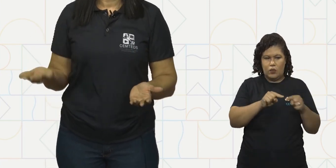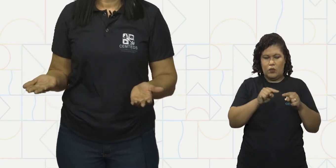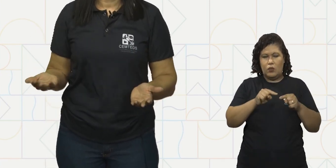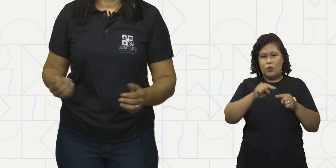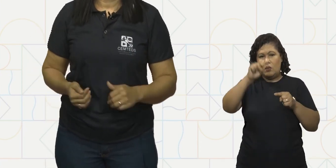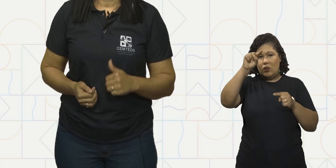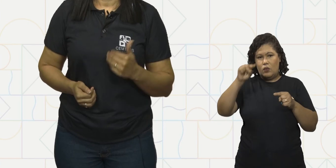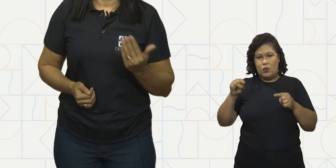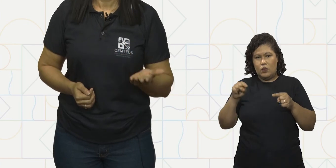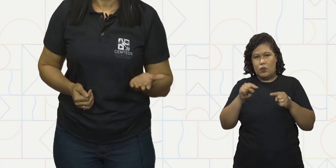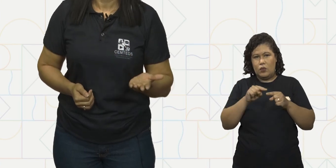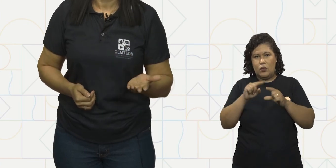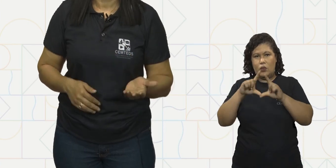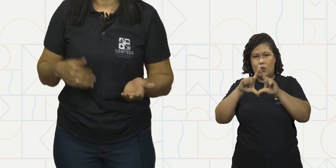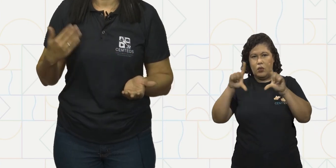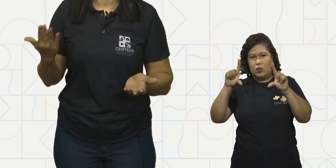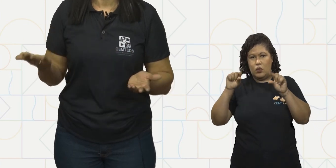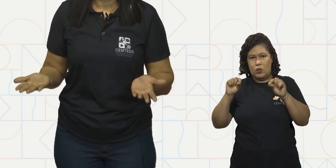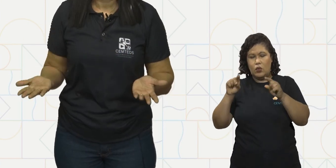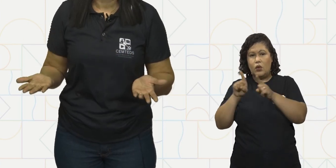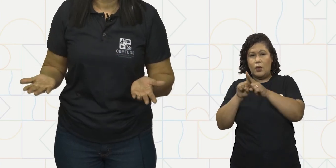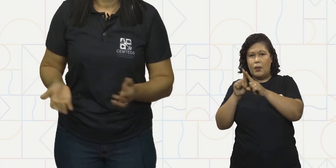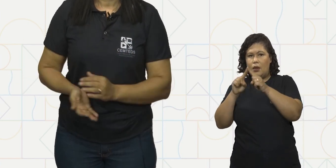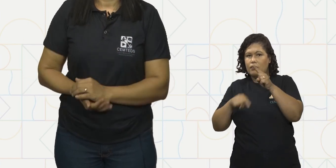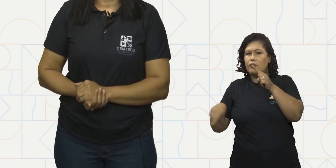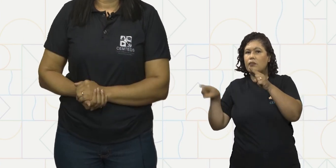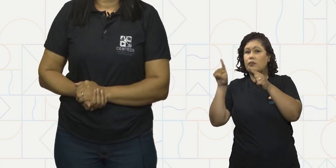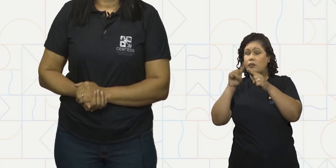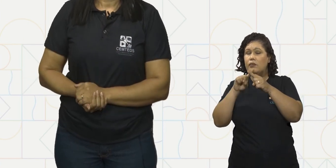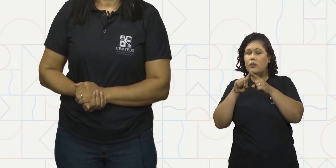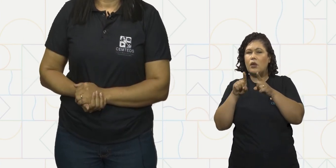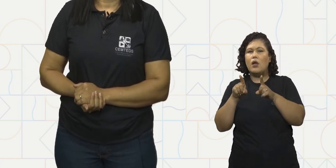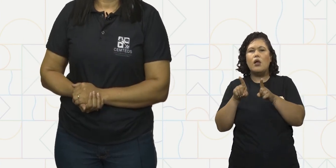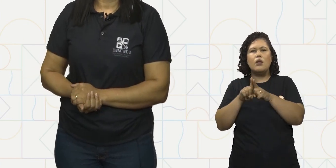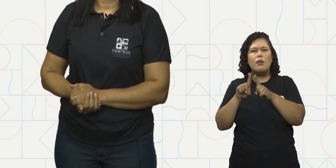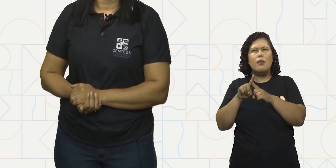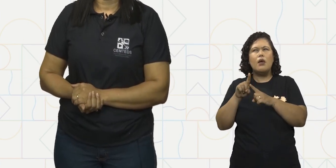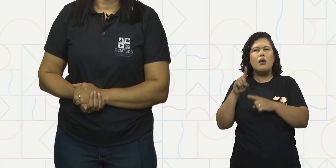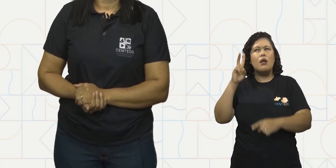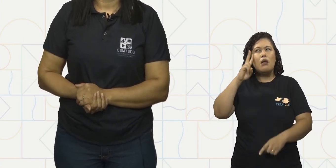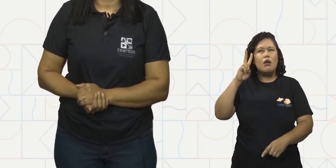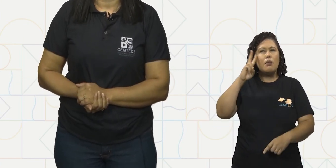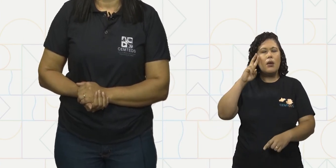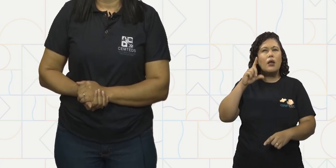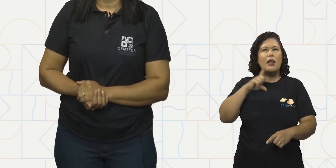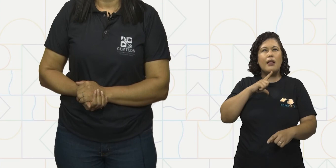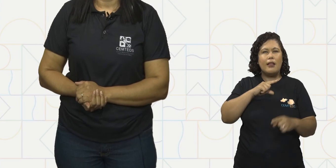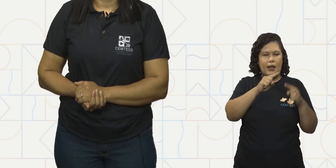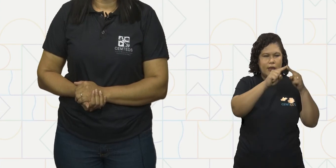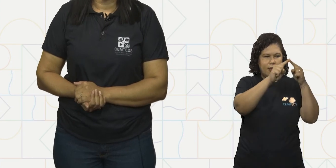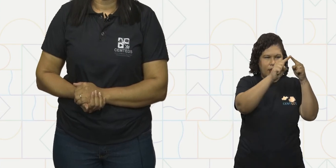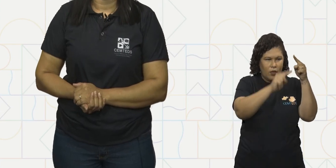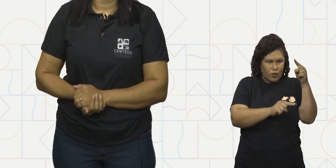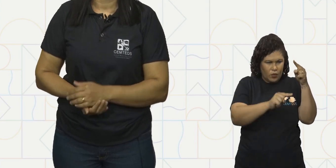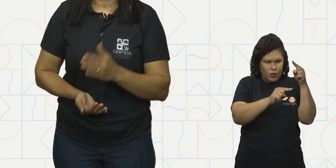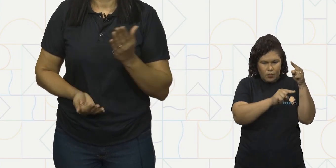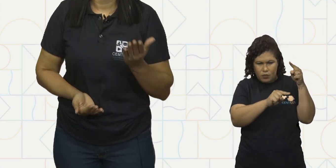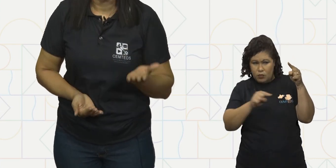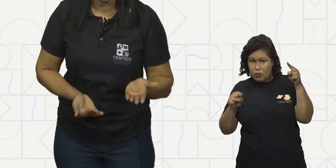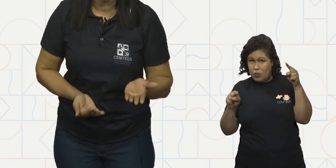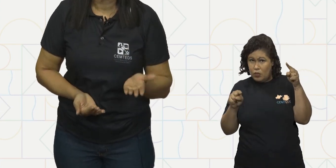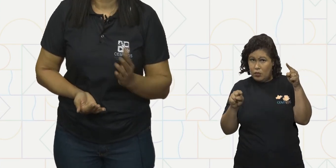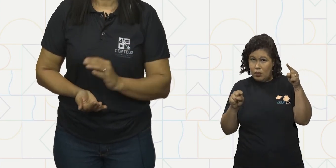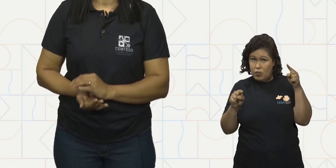o triângulo o retângulo e o círculo e vimos que eles são formados por altura e comprimento